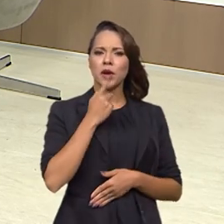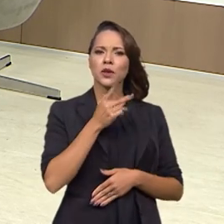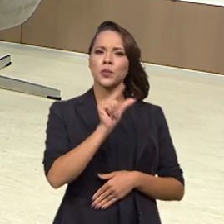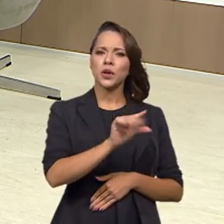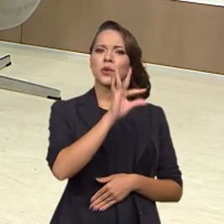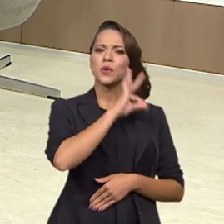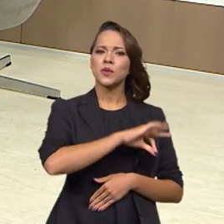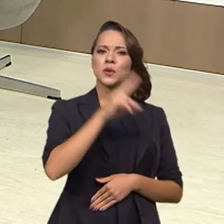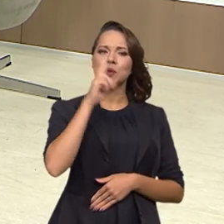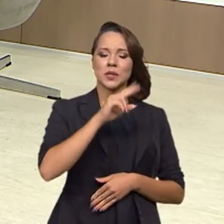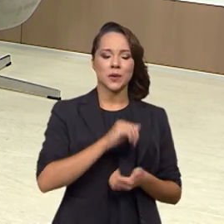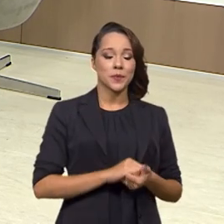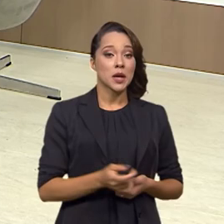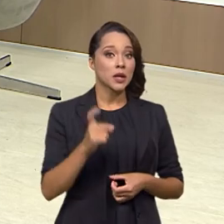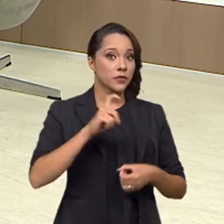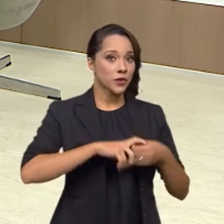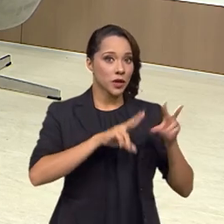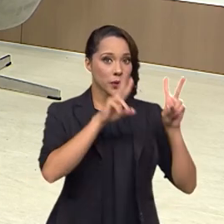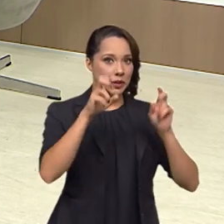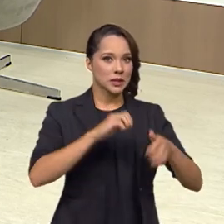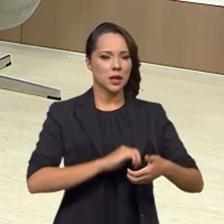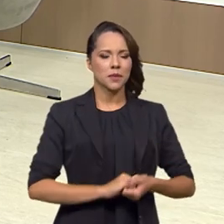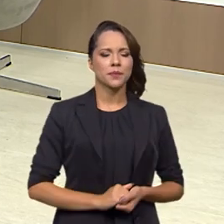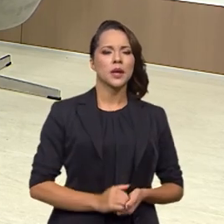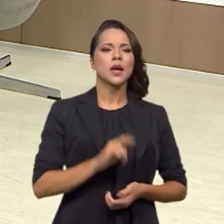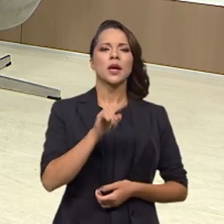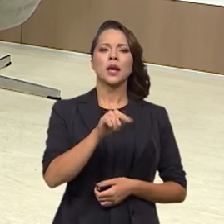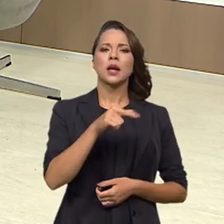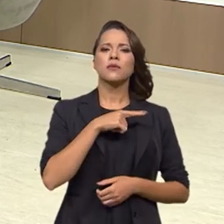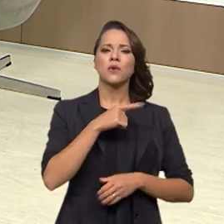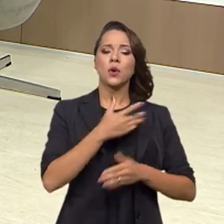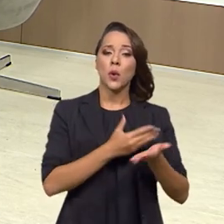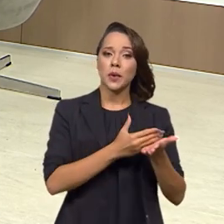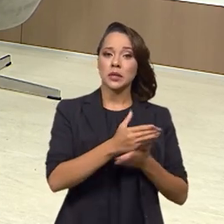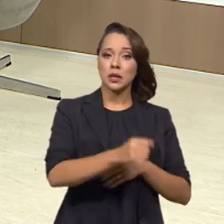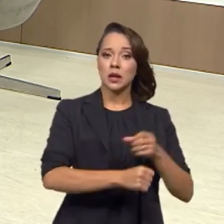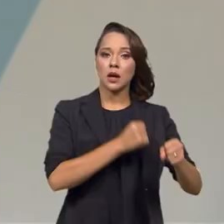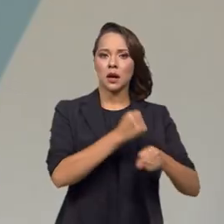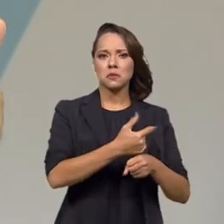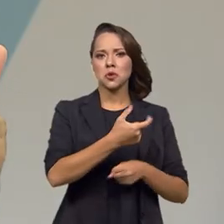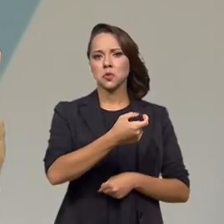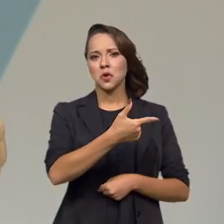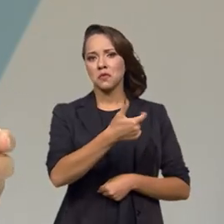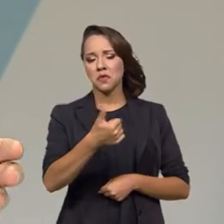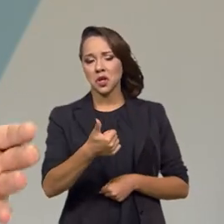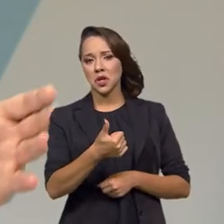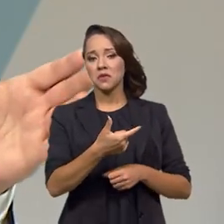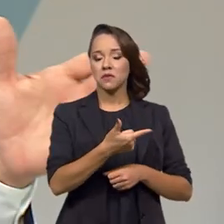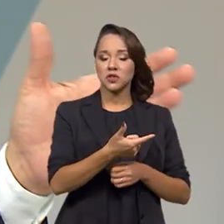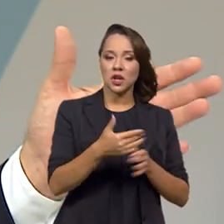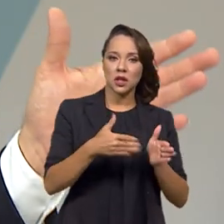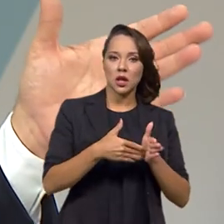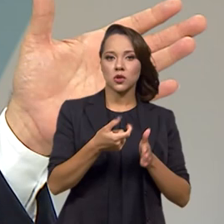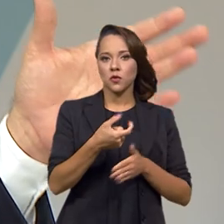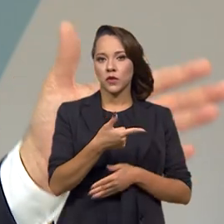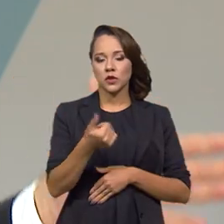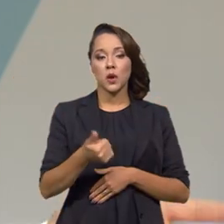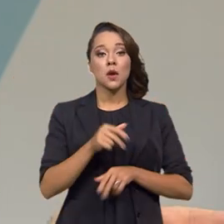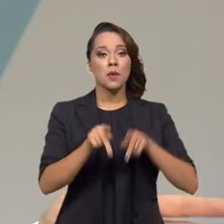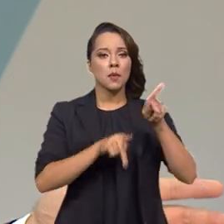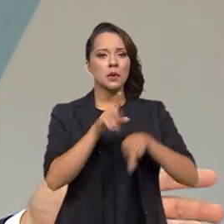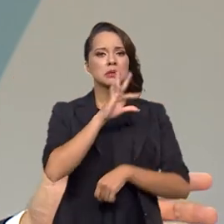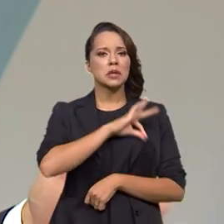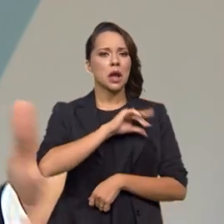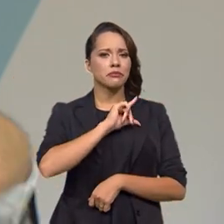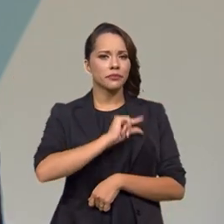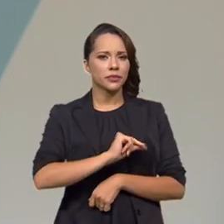emergencial. Queria retomar esse tema. Ele foi colocado em prática em 2020 e 2021 pelo governo federal para a população de baixa